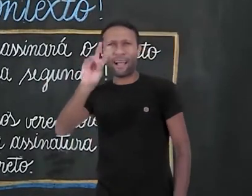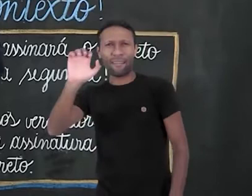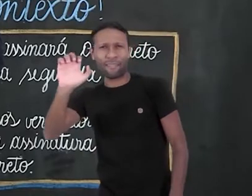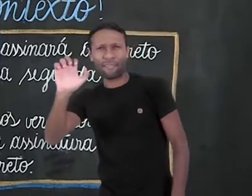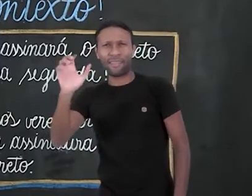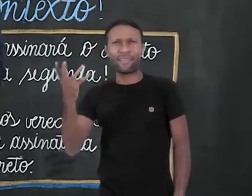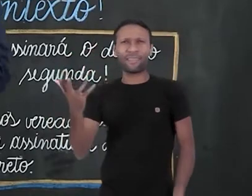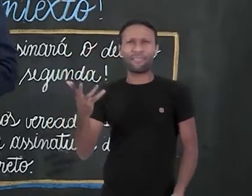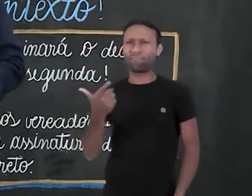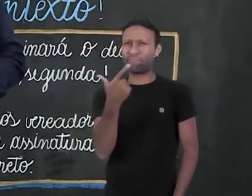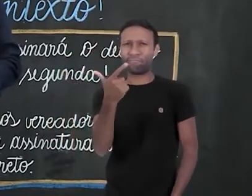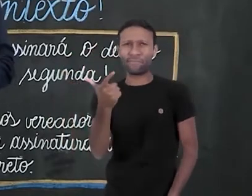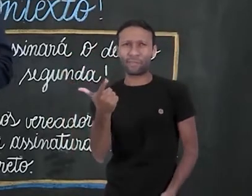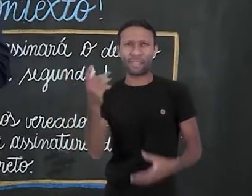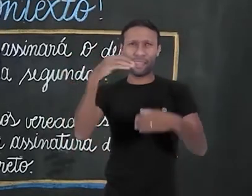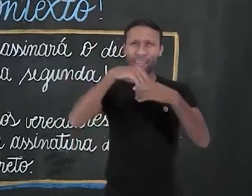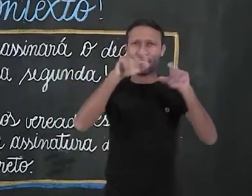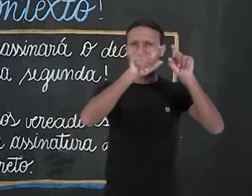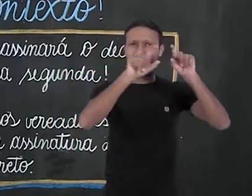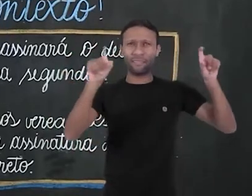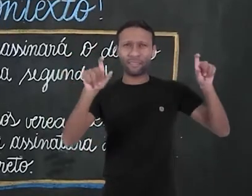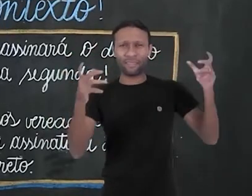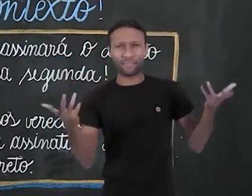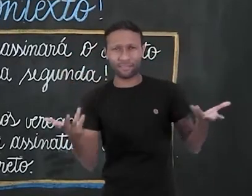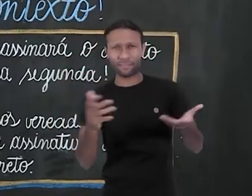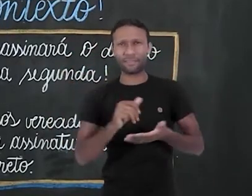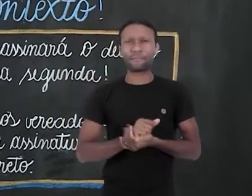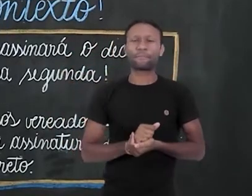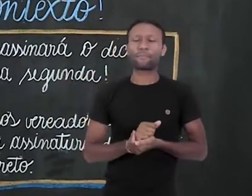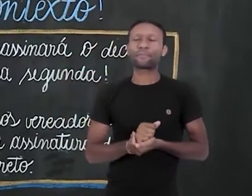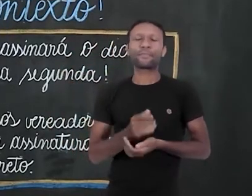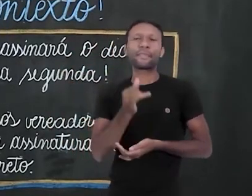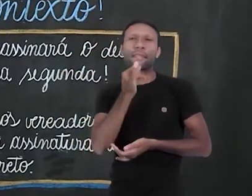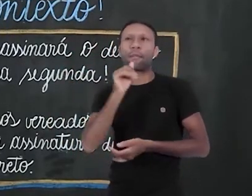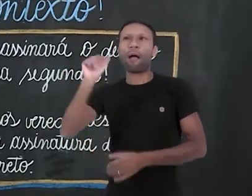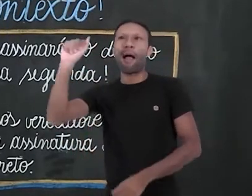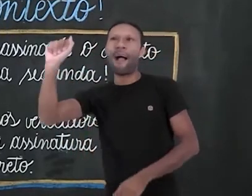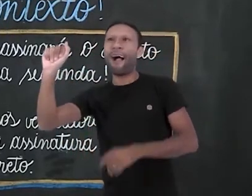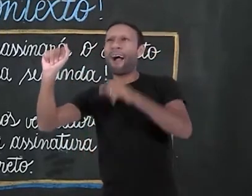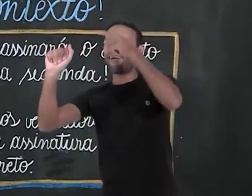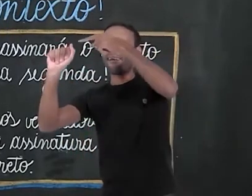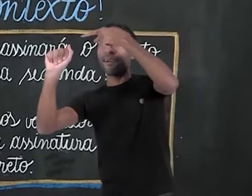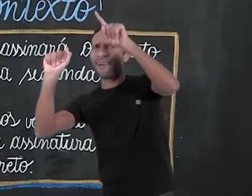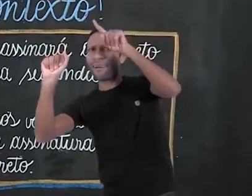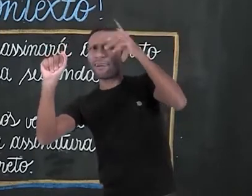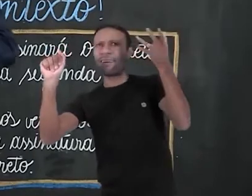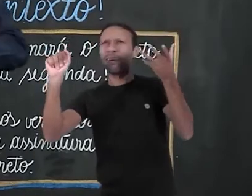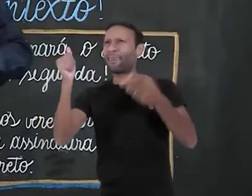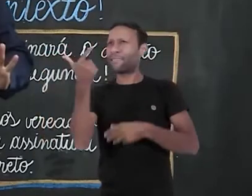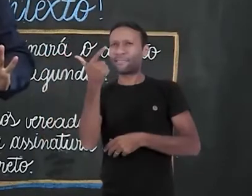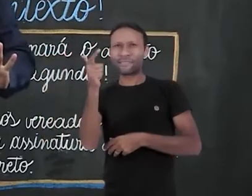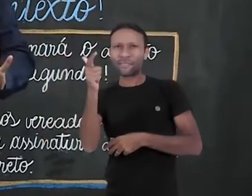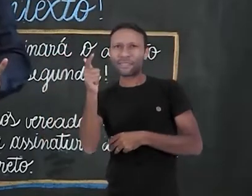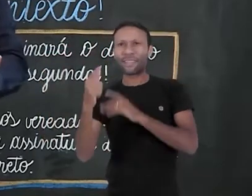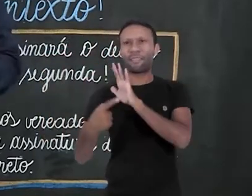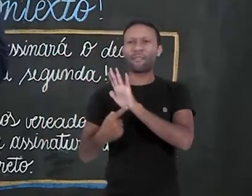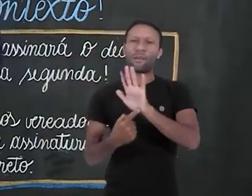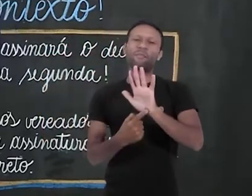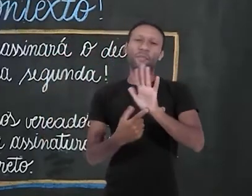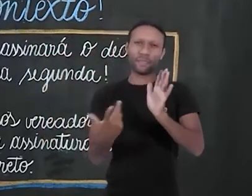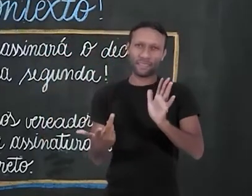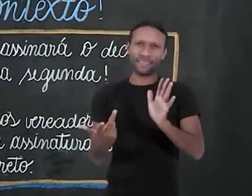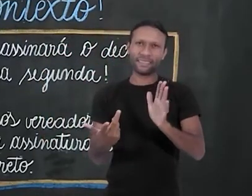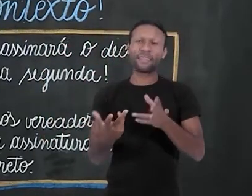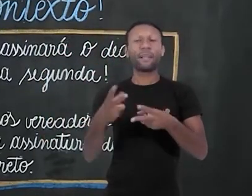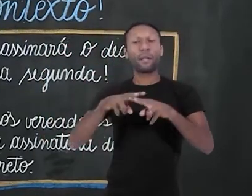há evidências da sua participação no projeto. Esse A, H-A com acento do verbo haver, ele também não apresenta sujeito.